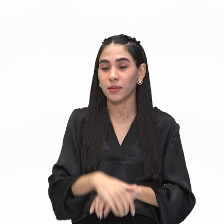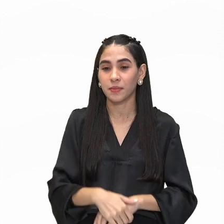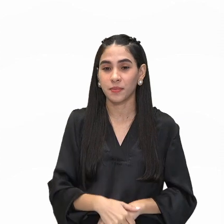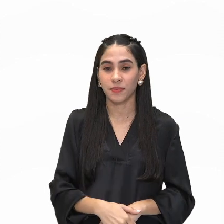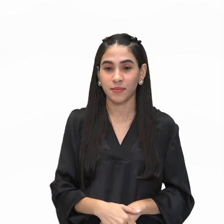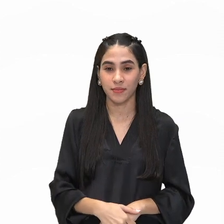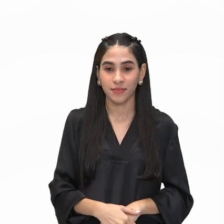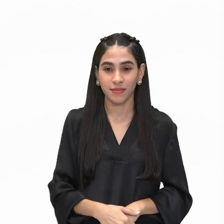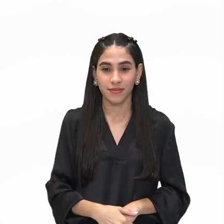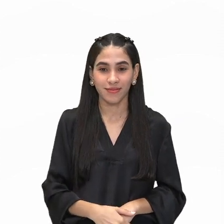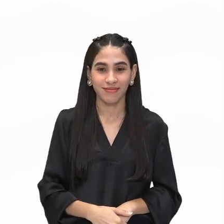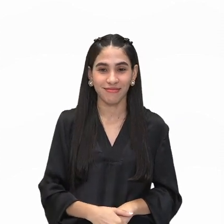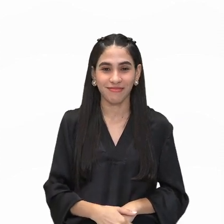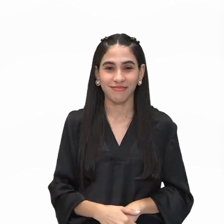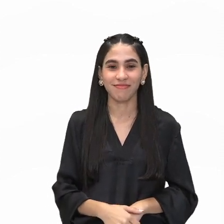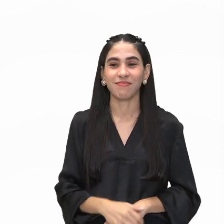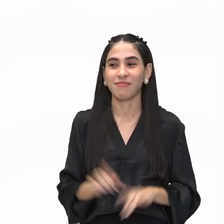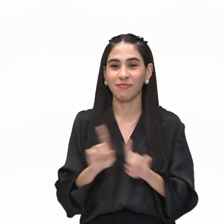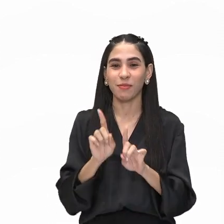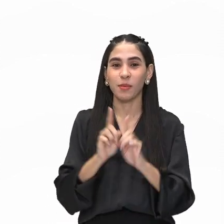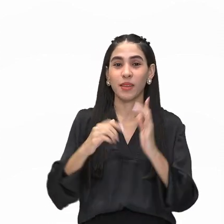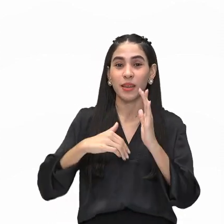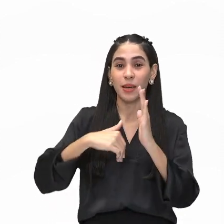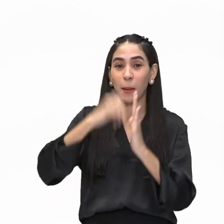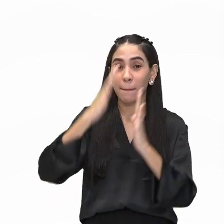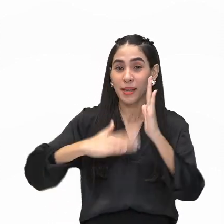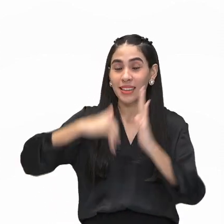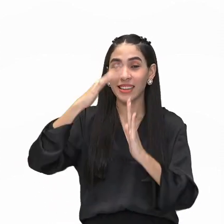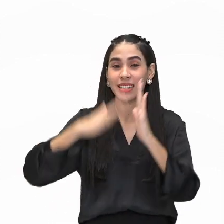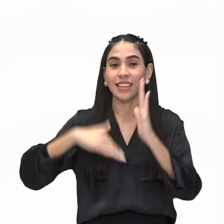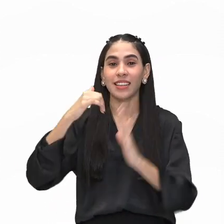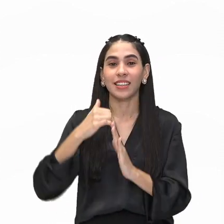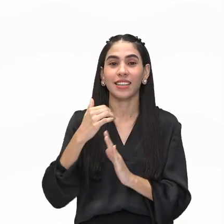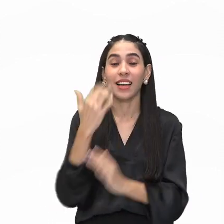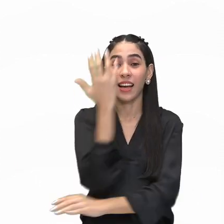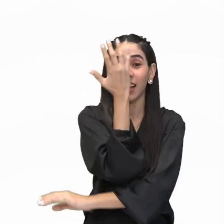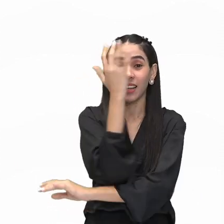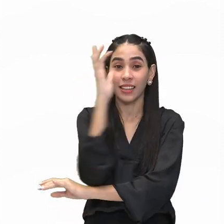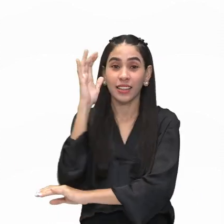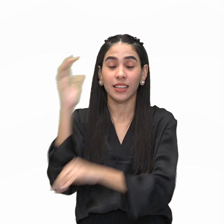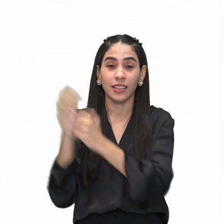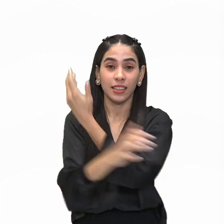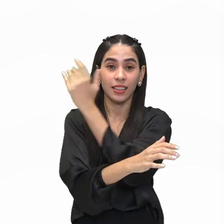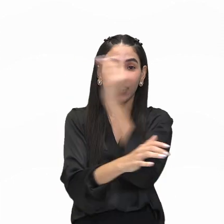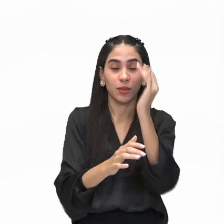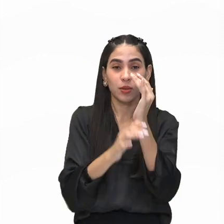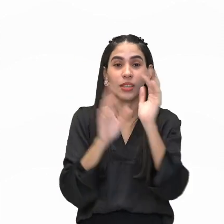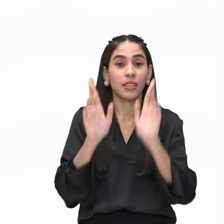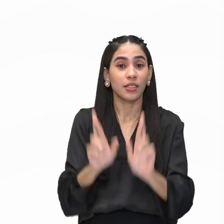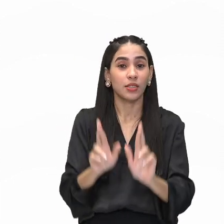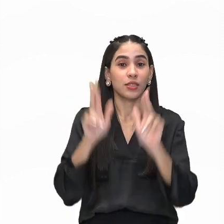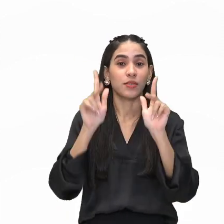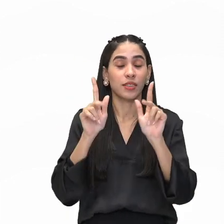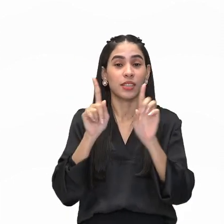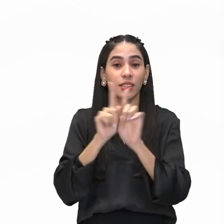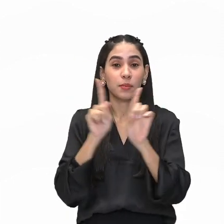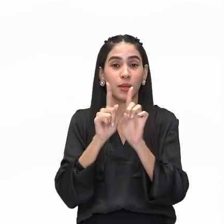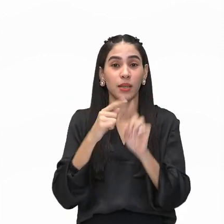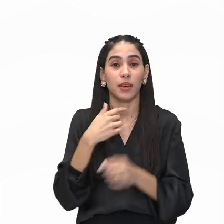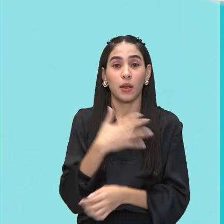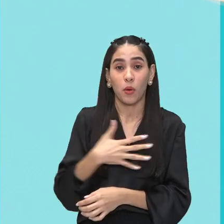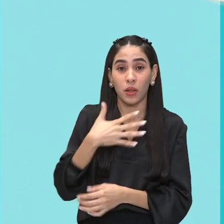Claude Monet, ele gostava de pintar a natureza em momentos diferentes dos dias. Ele gostava de mostrar